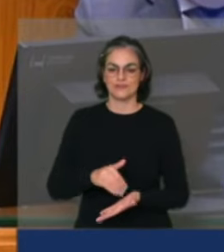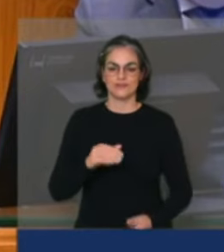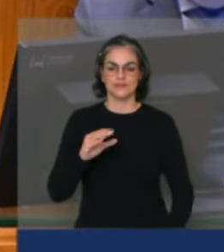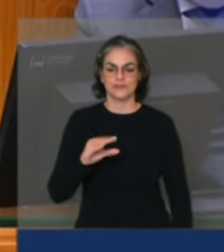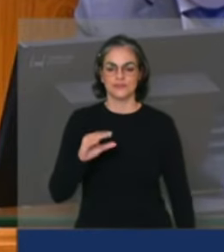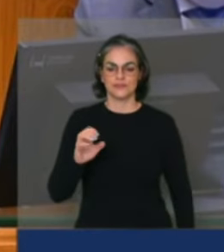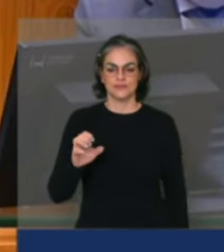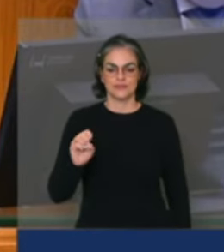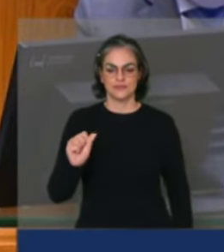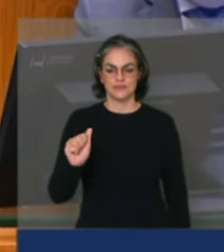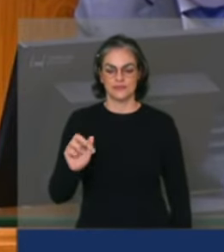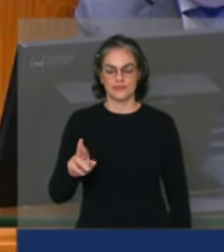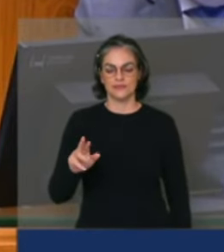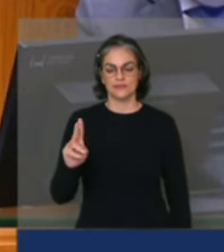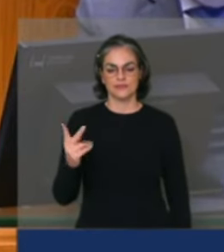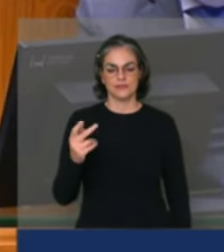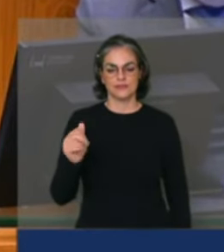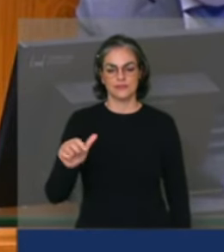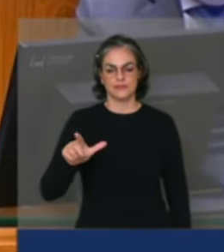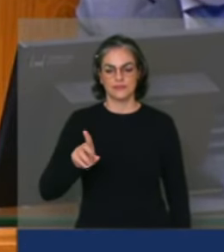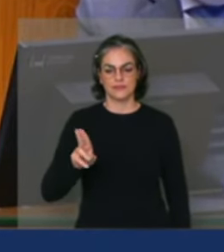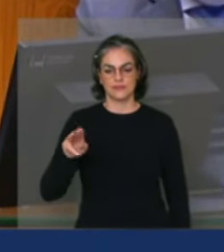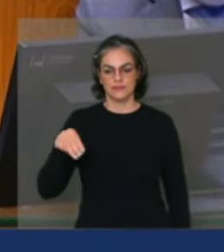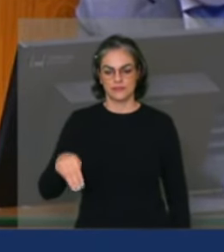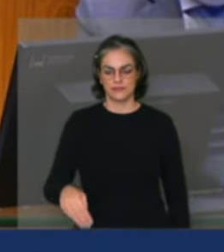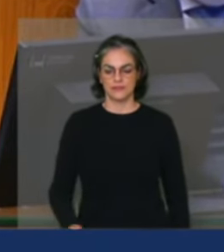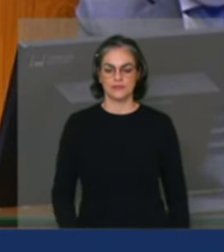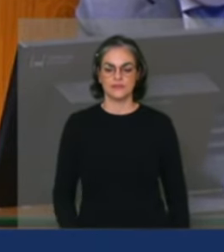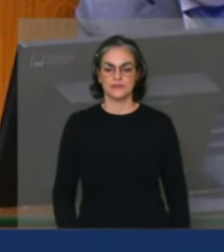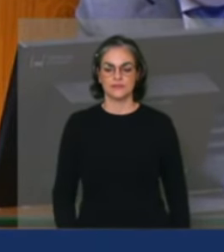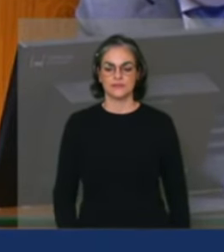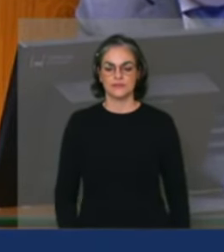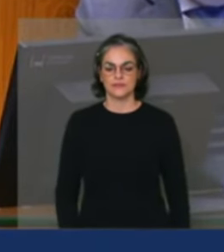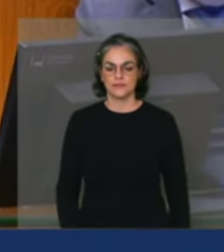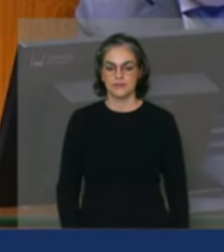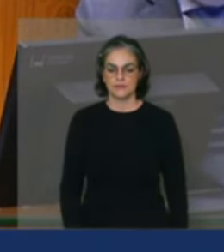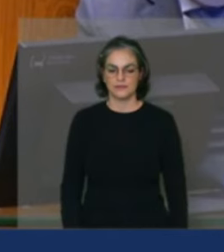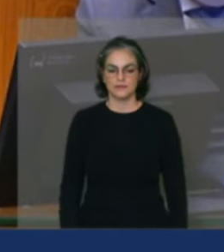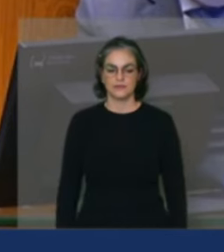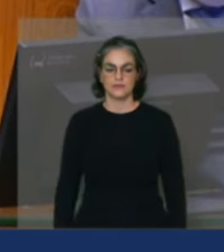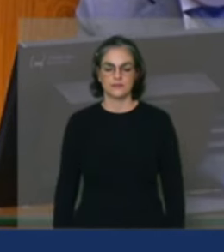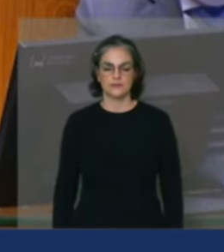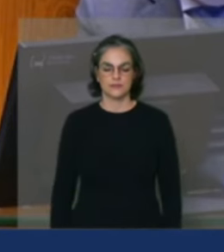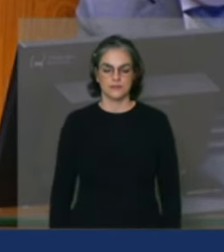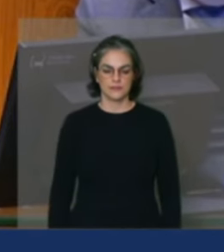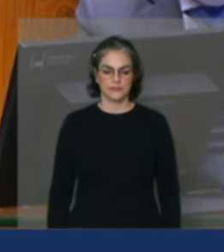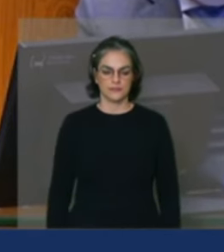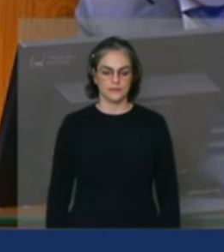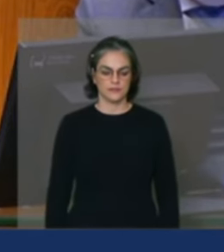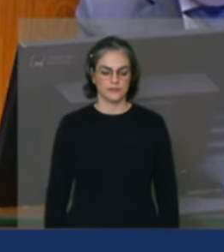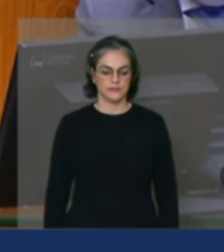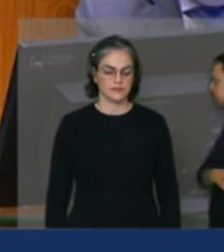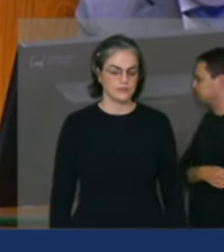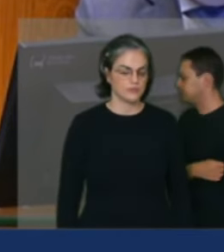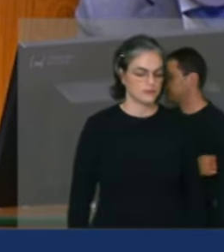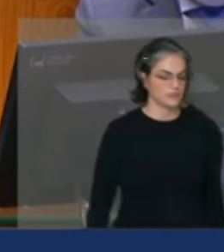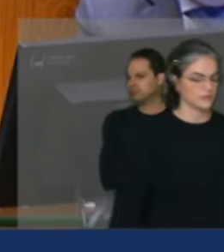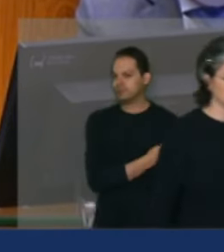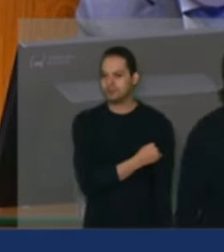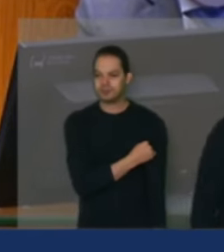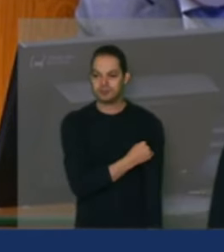representando nessa comissão geral o Ministério da Agricultura, Pecuária e Abastecimento. Muito agradecido.